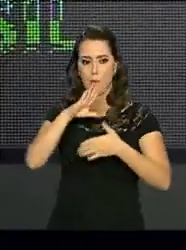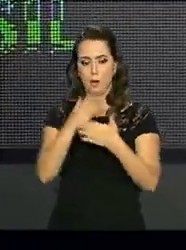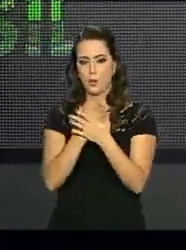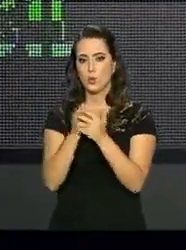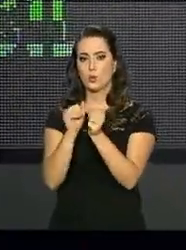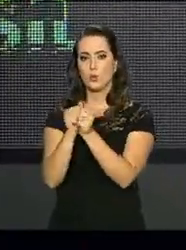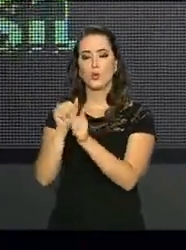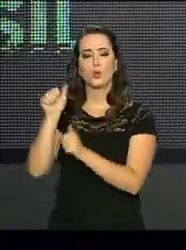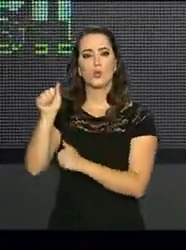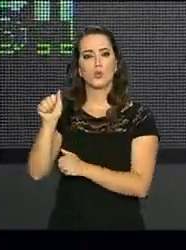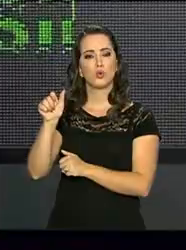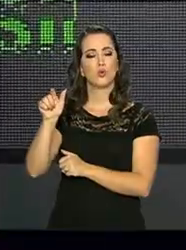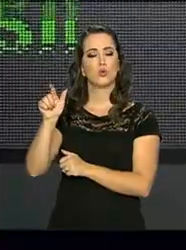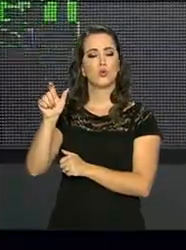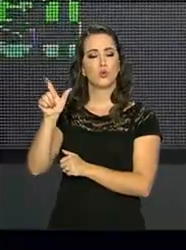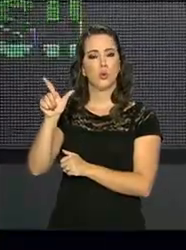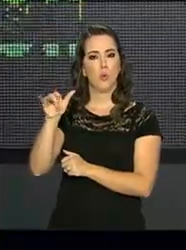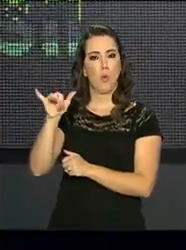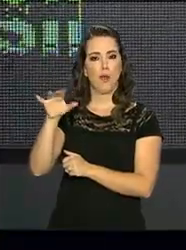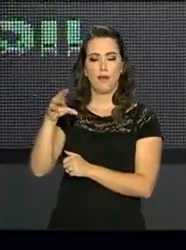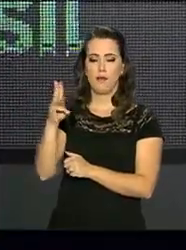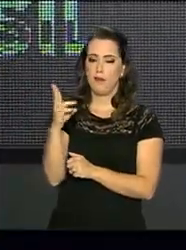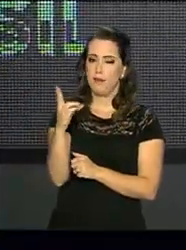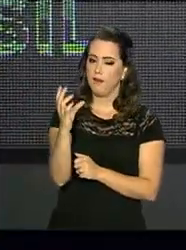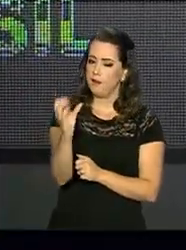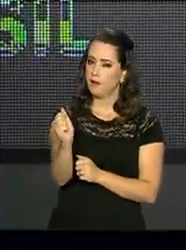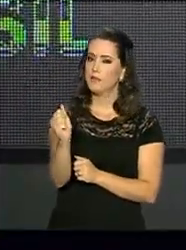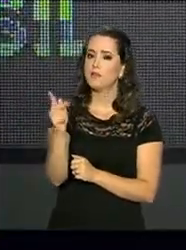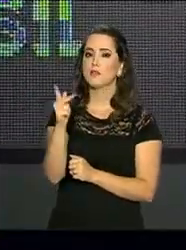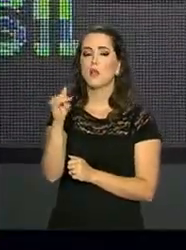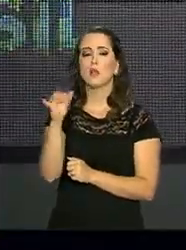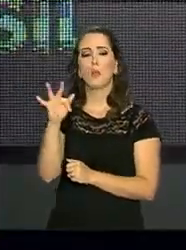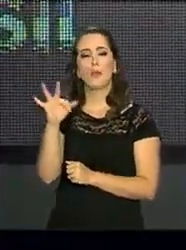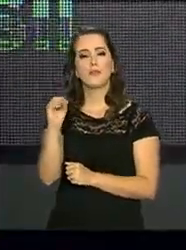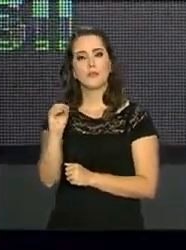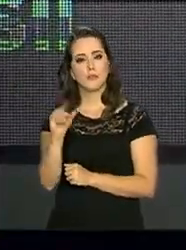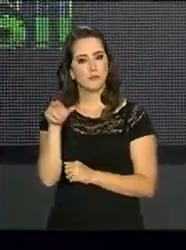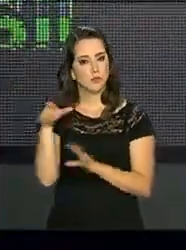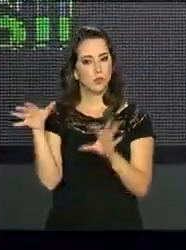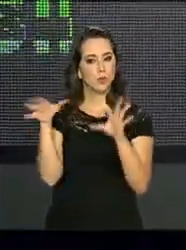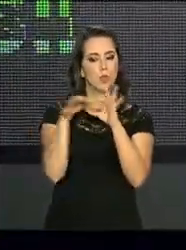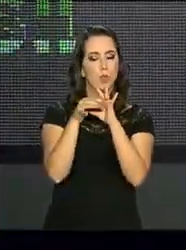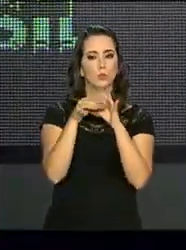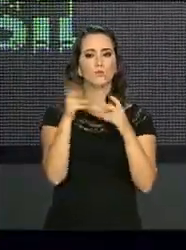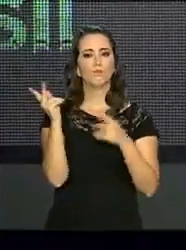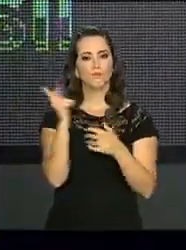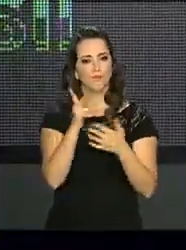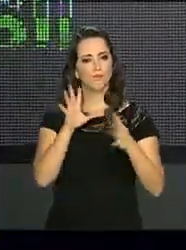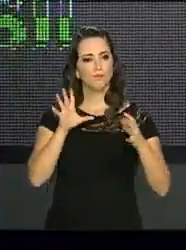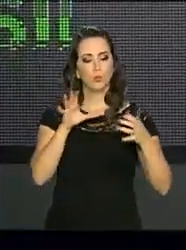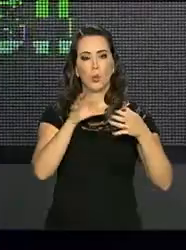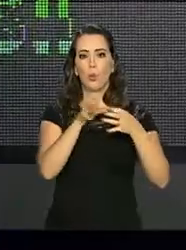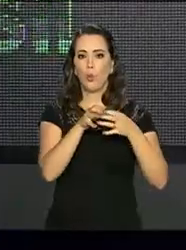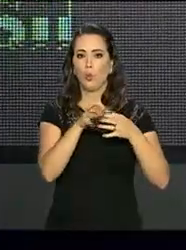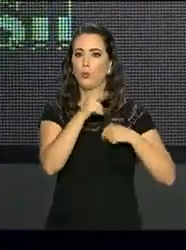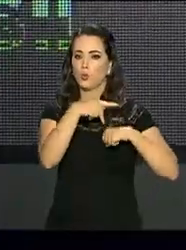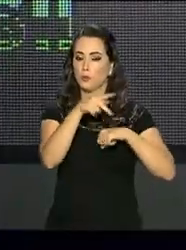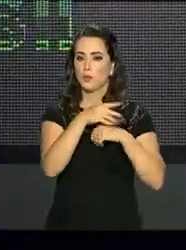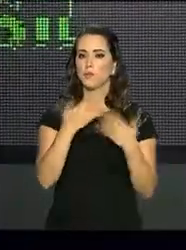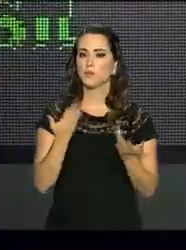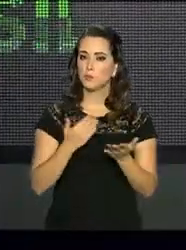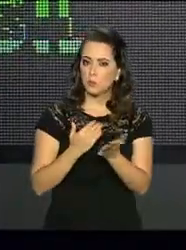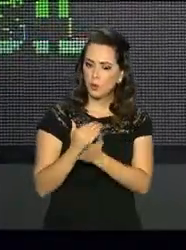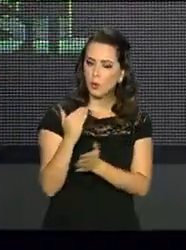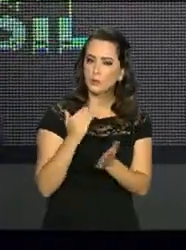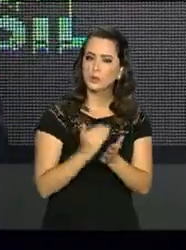conexão, para esta aliança que nós fizemos. E, seguramente, a partir daí, especialmente a partir